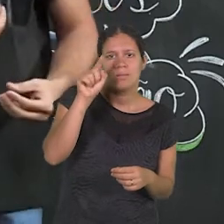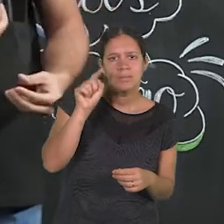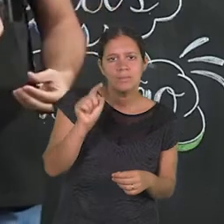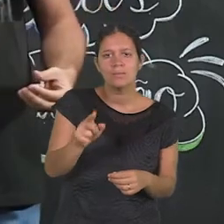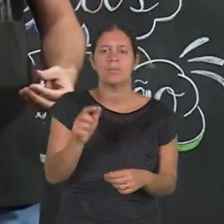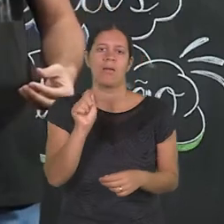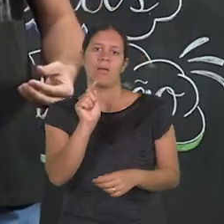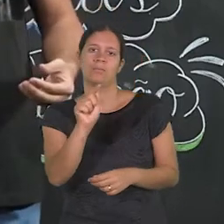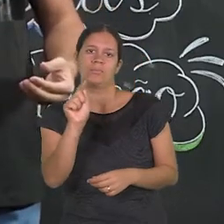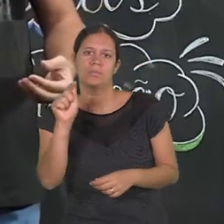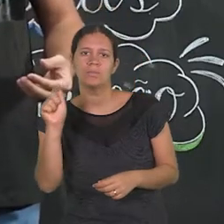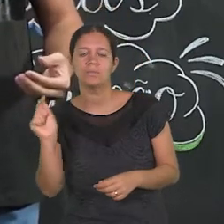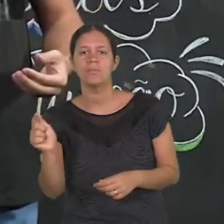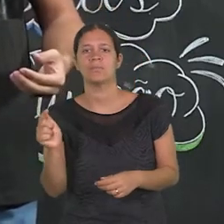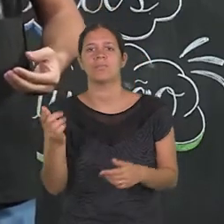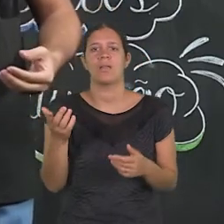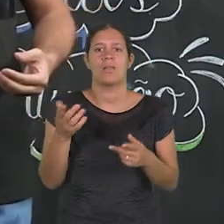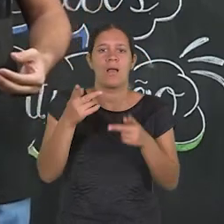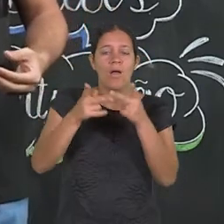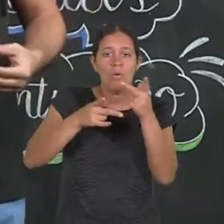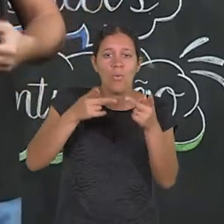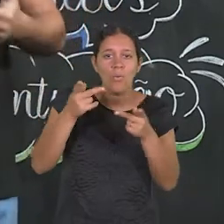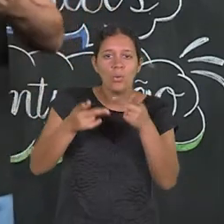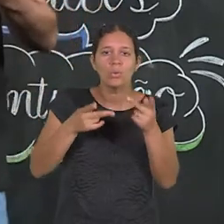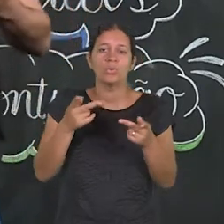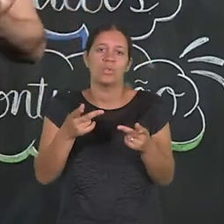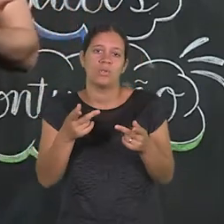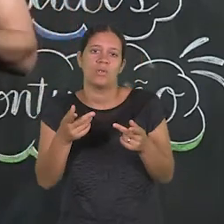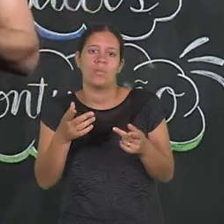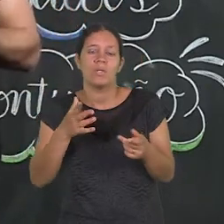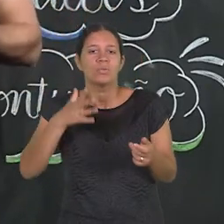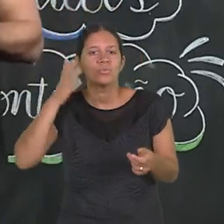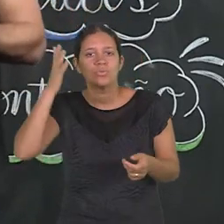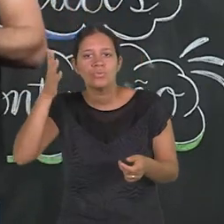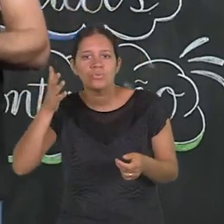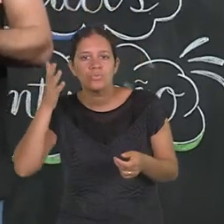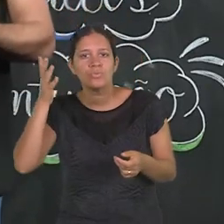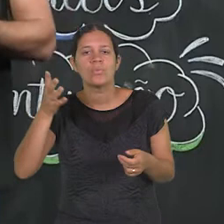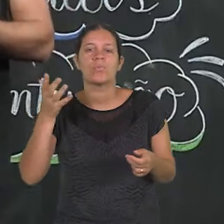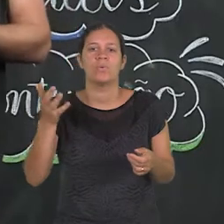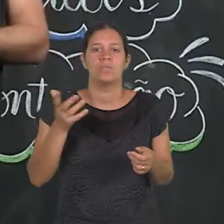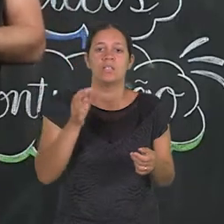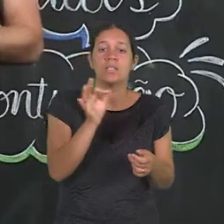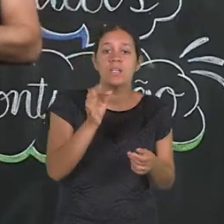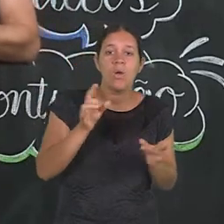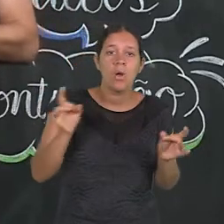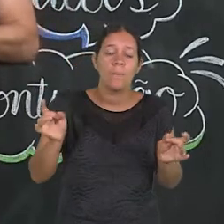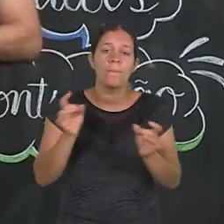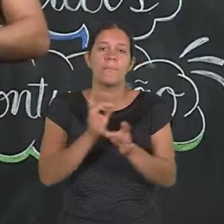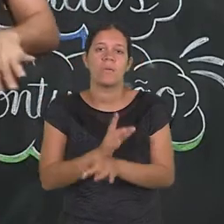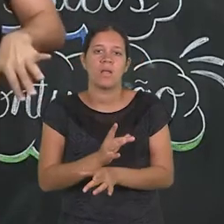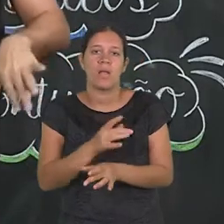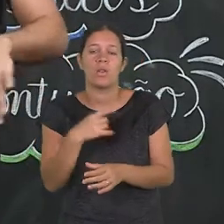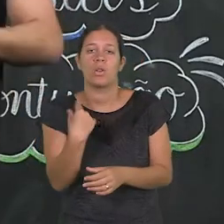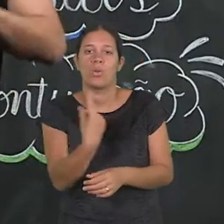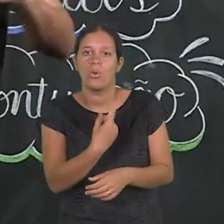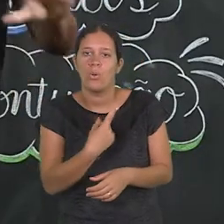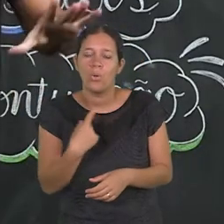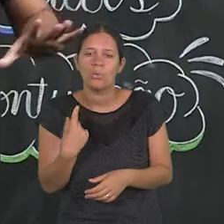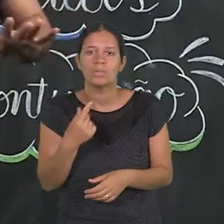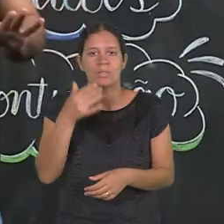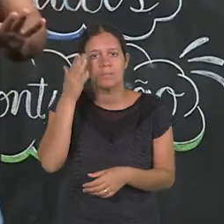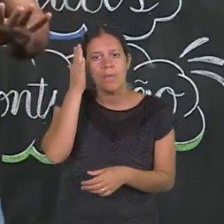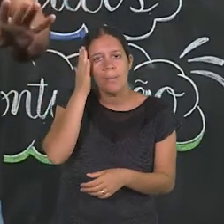exclamações, as reticências indicando uma hesitação de fala, ou um discurso que foi interrompido, uma fala que não foi concluída. Então, dá para a gente